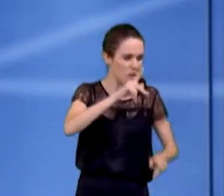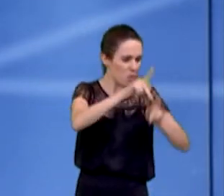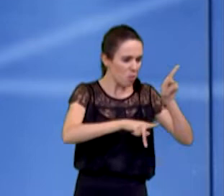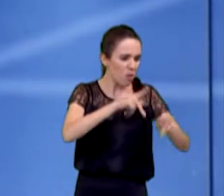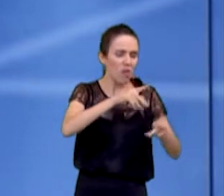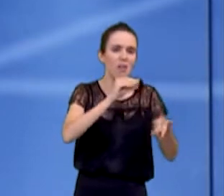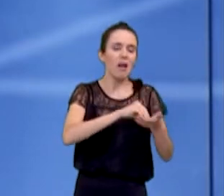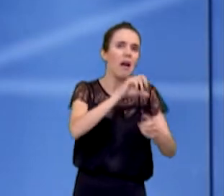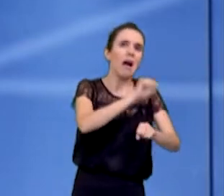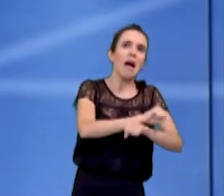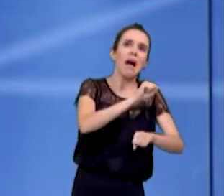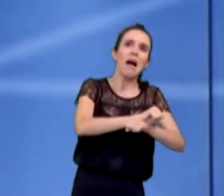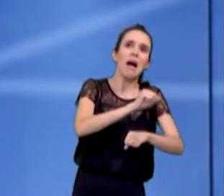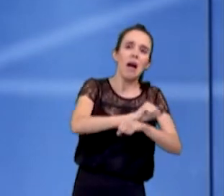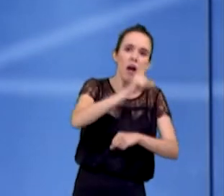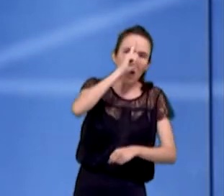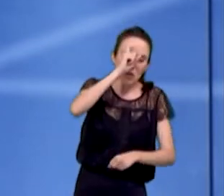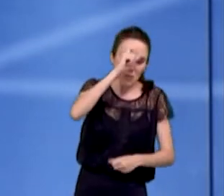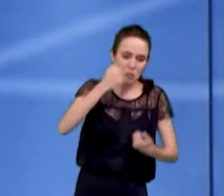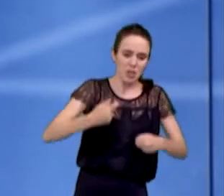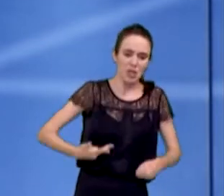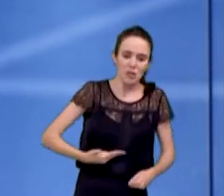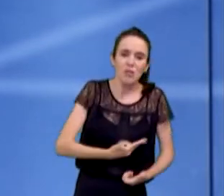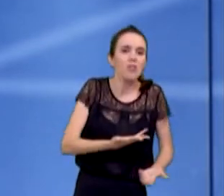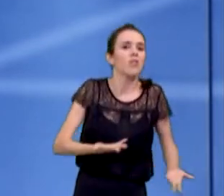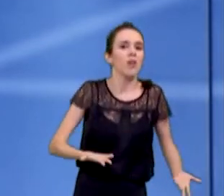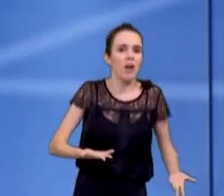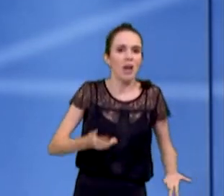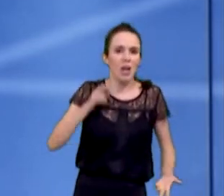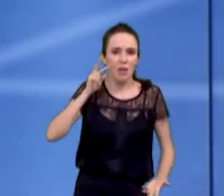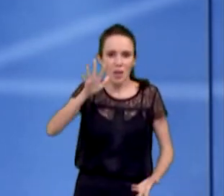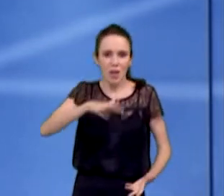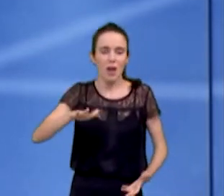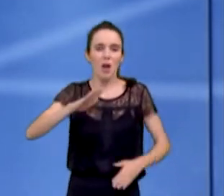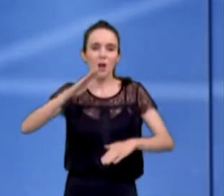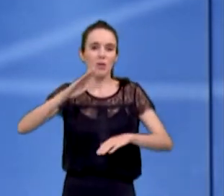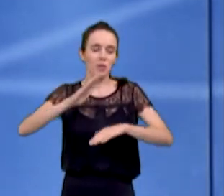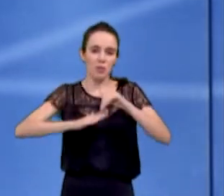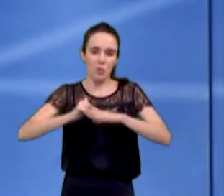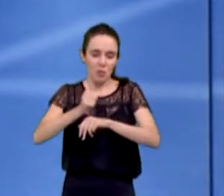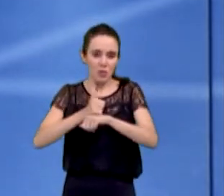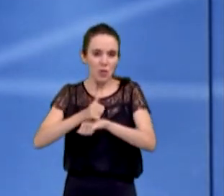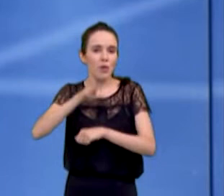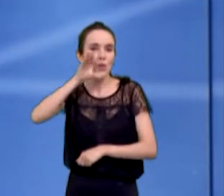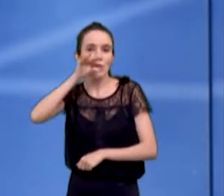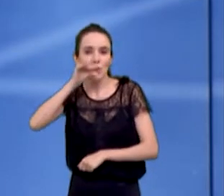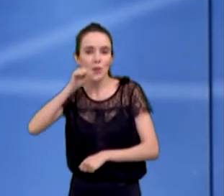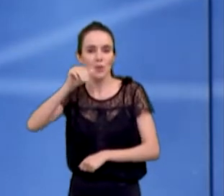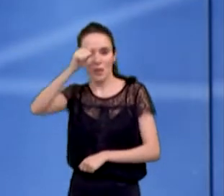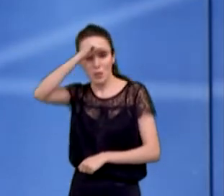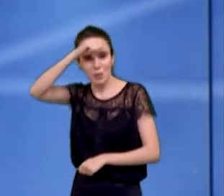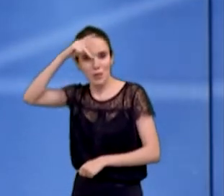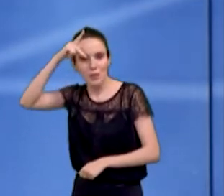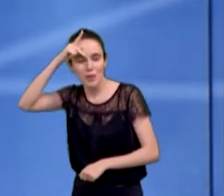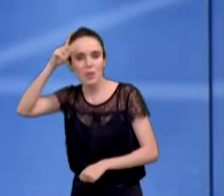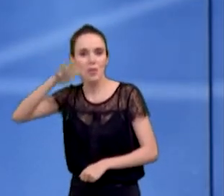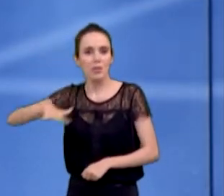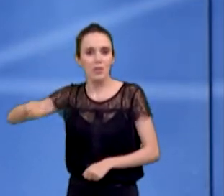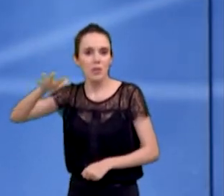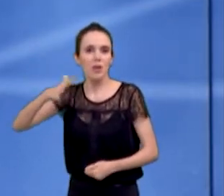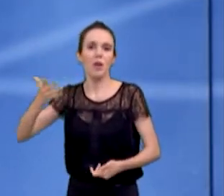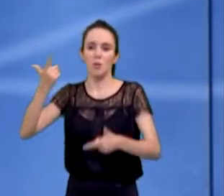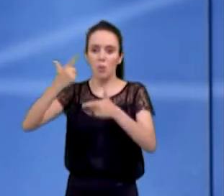o servidor público, que hoje foi extremamente massacrado por essa gestão, colocando 14% da